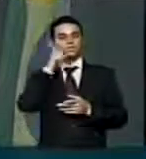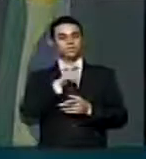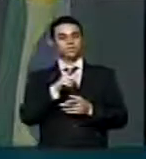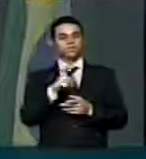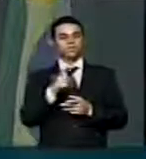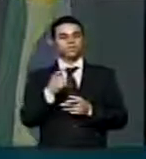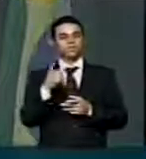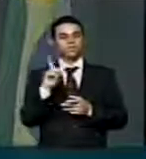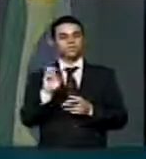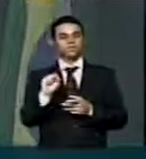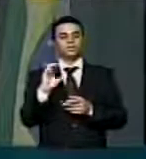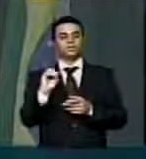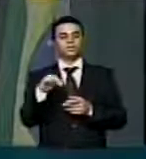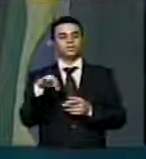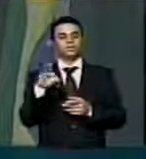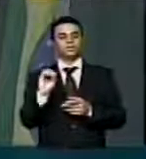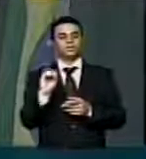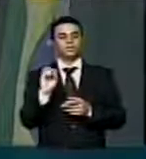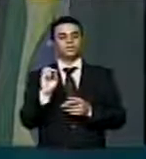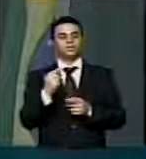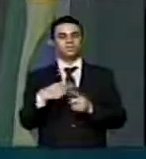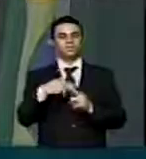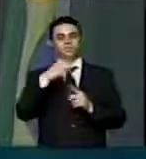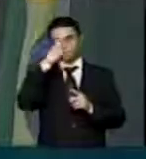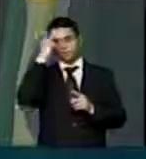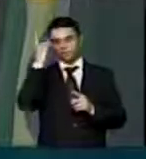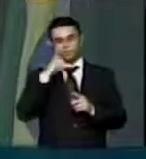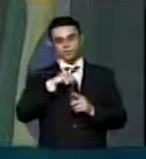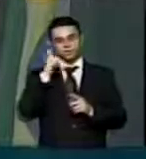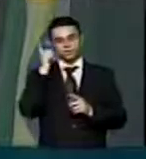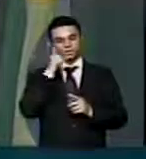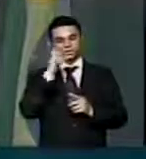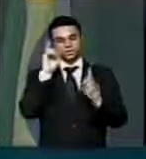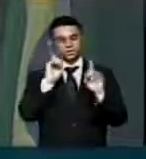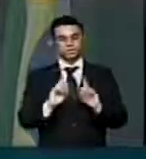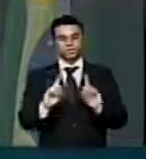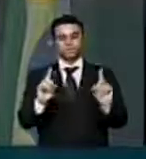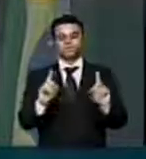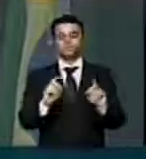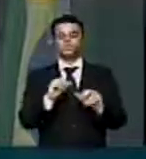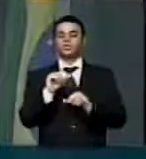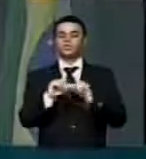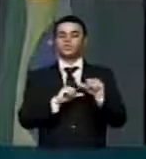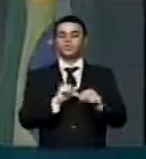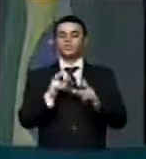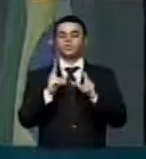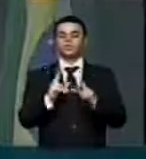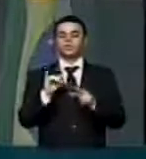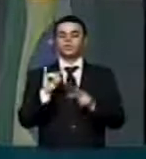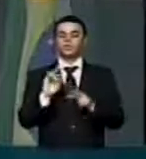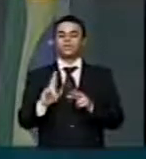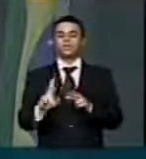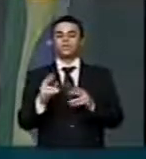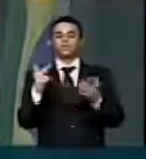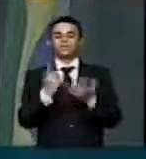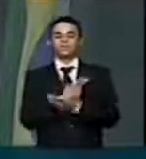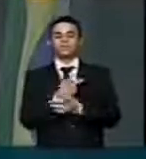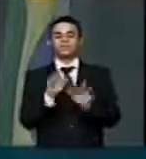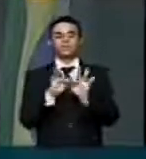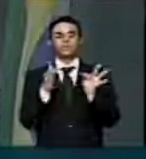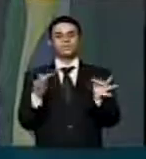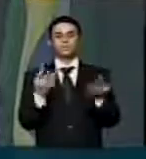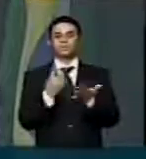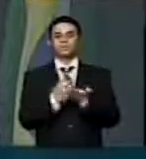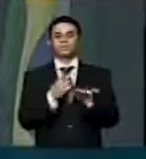os descontos que ele tem direito de fazer na hora de declarar são corrigidos de acordo com a inflação que houve. É simples, é